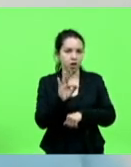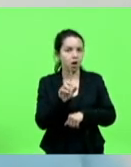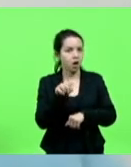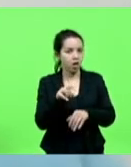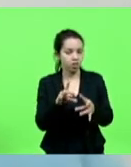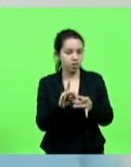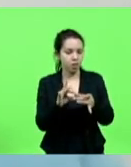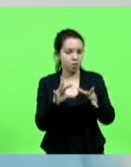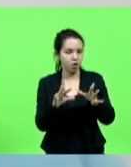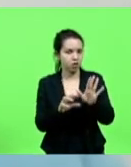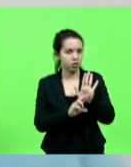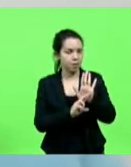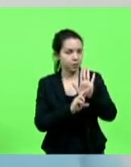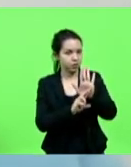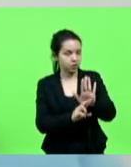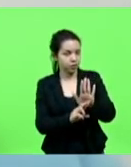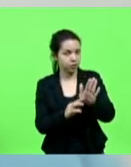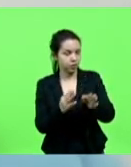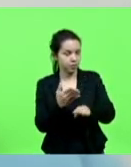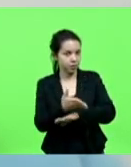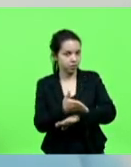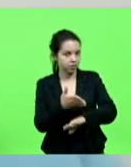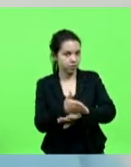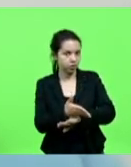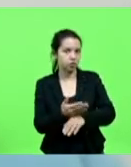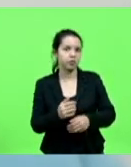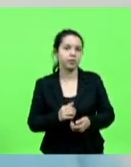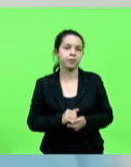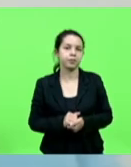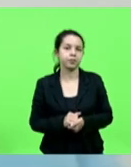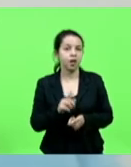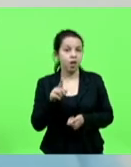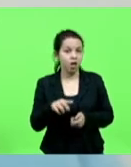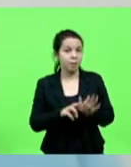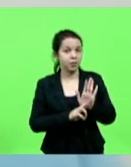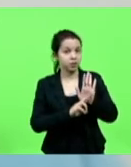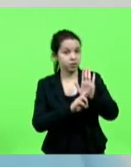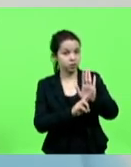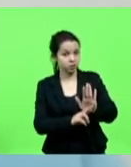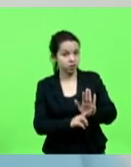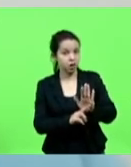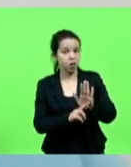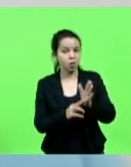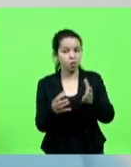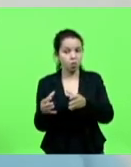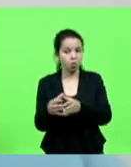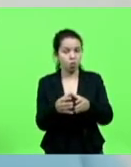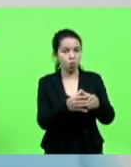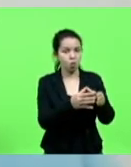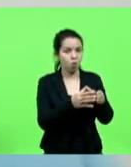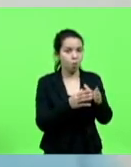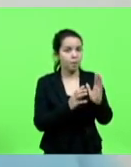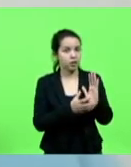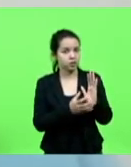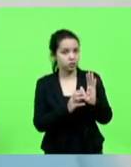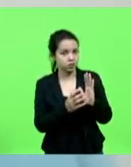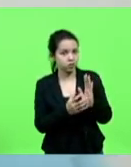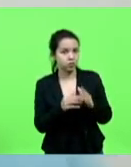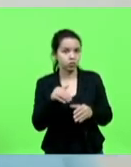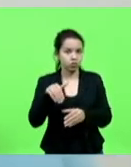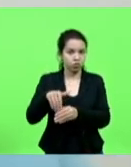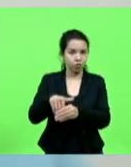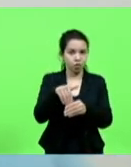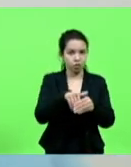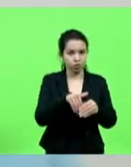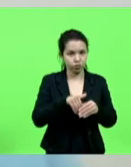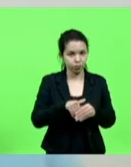representativa e participativa, que é a representação através dos partidos, do voto, propriamente dito. Eu quero